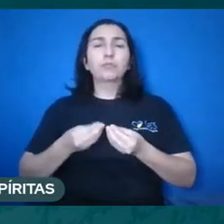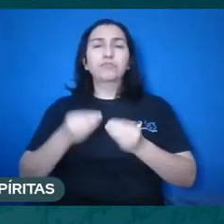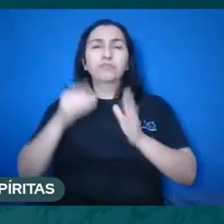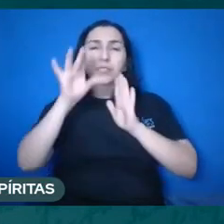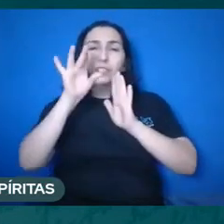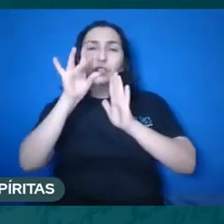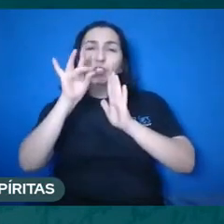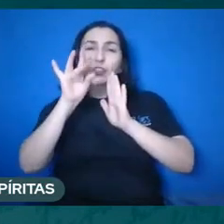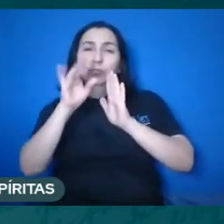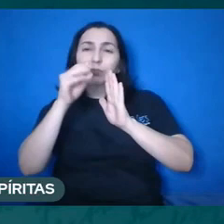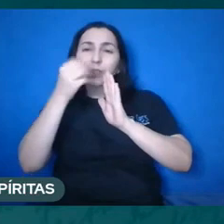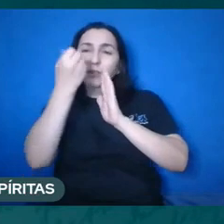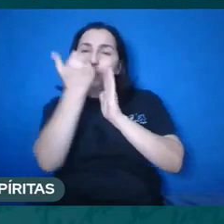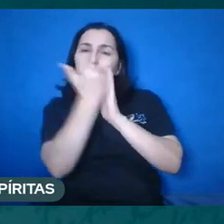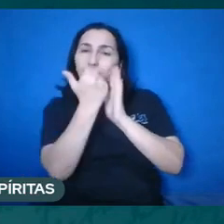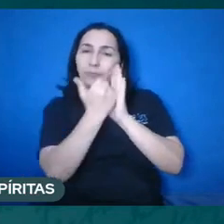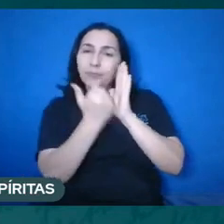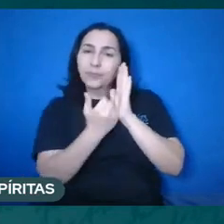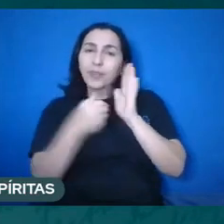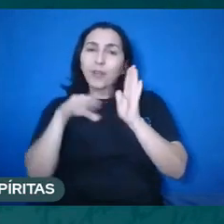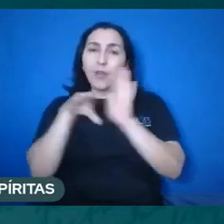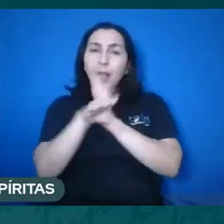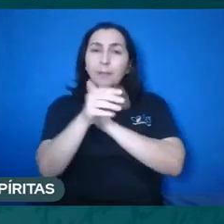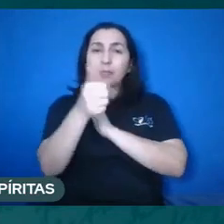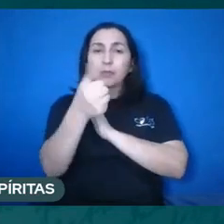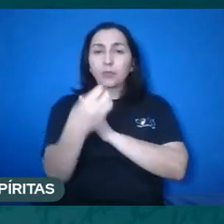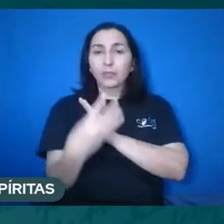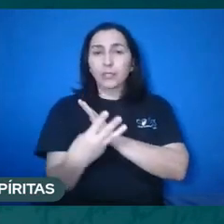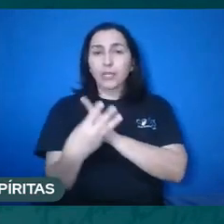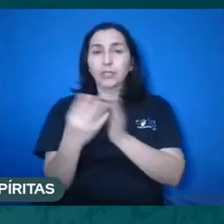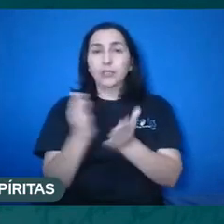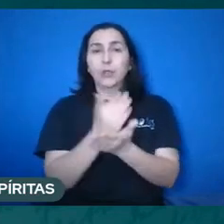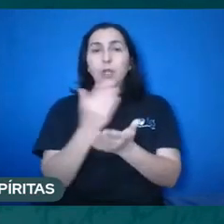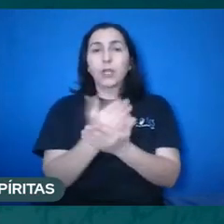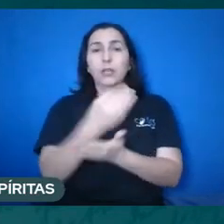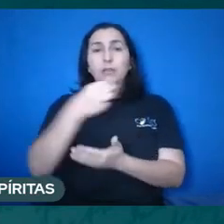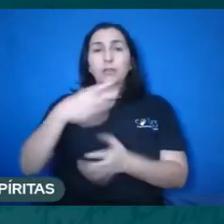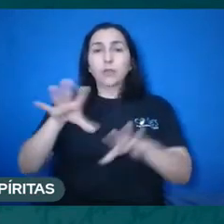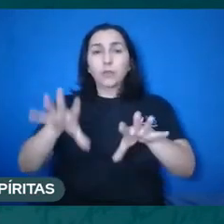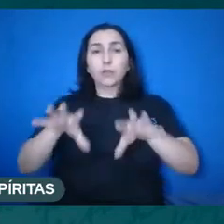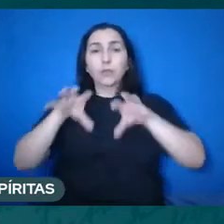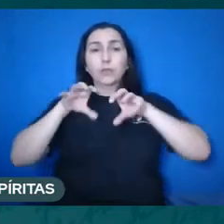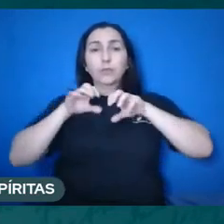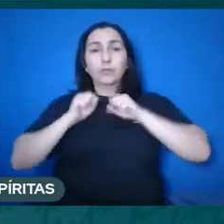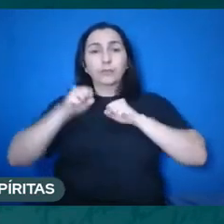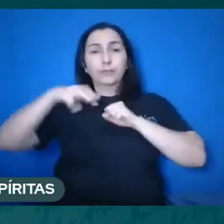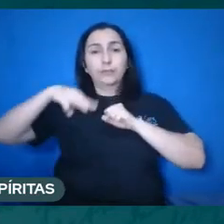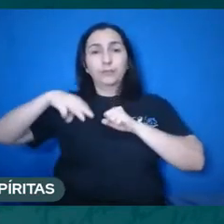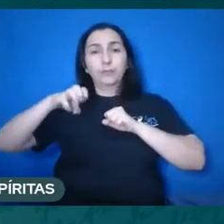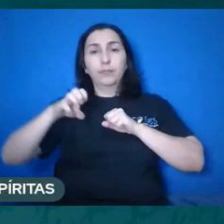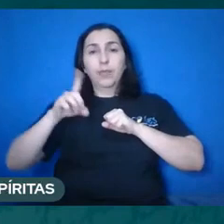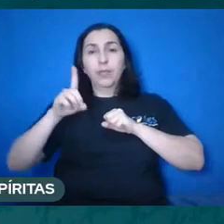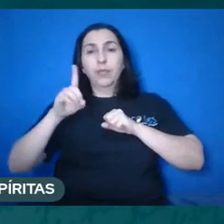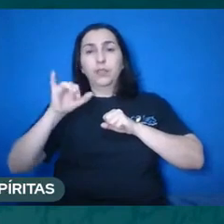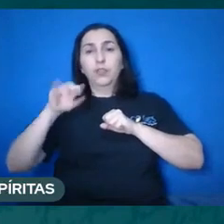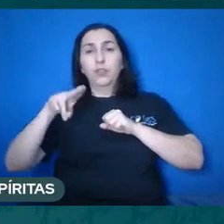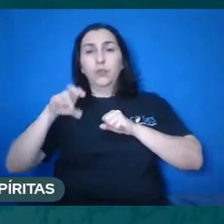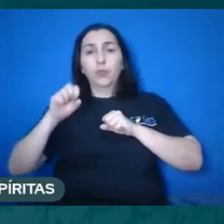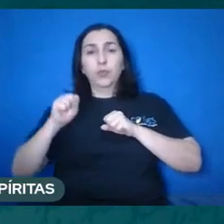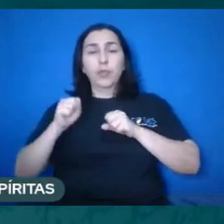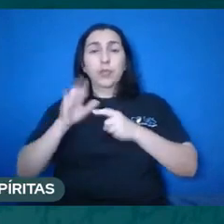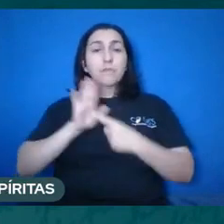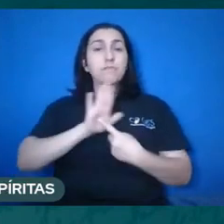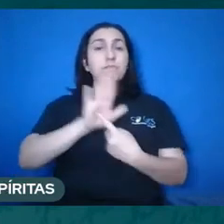pela Ana, quando olhamos o capítulo 3 lá do livro dos médiuns, quando Kardec nos mostra os chamados incrédulos por